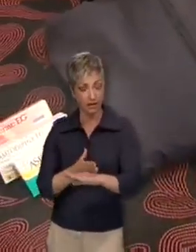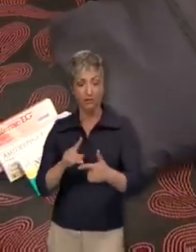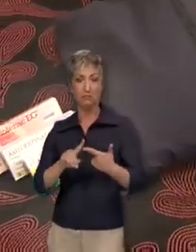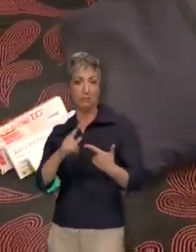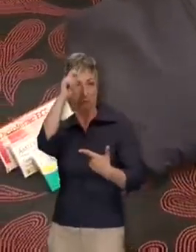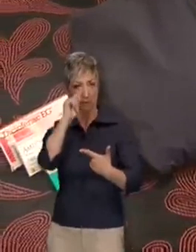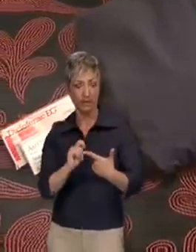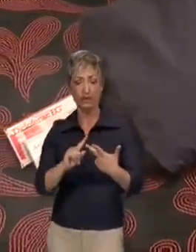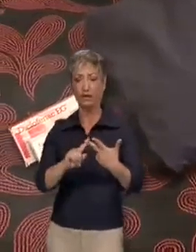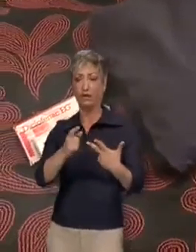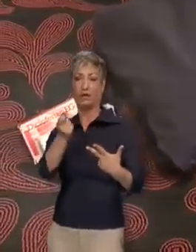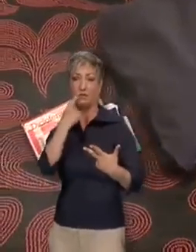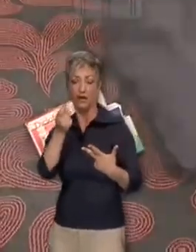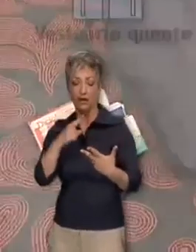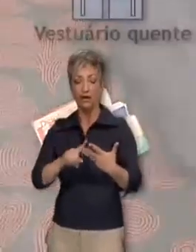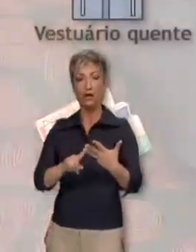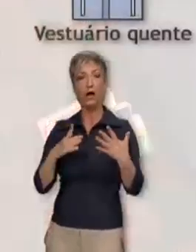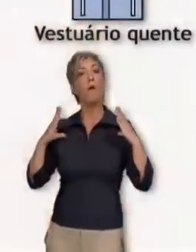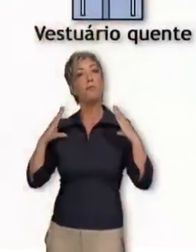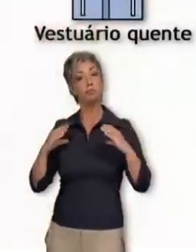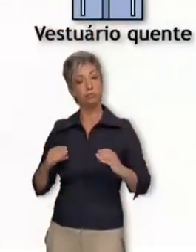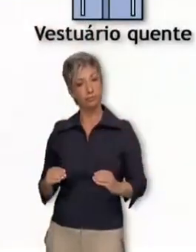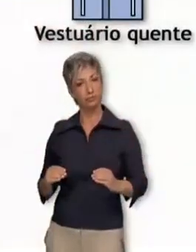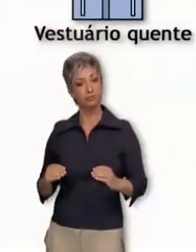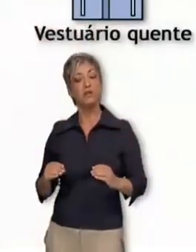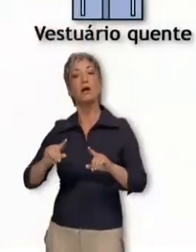habitual. E siga para o seu ponto de encontro.